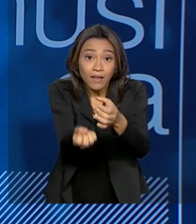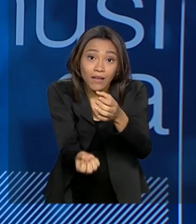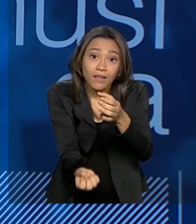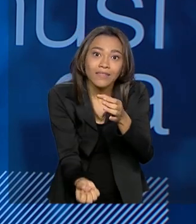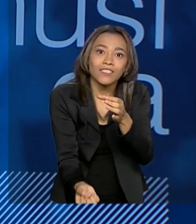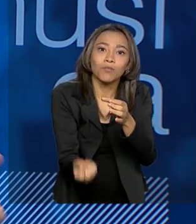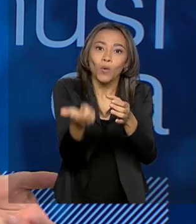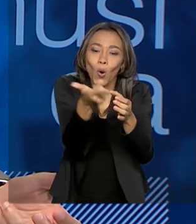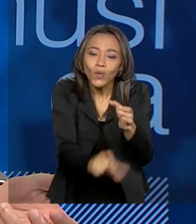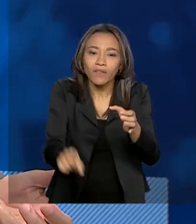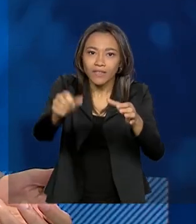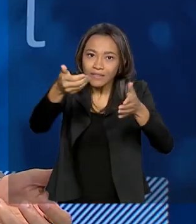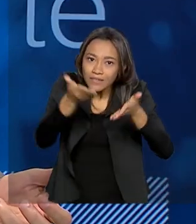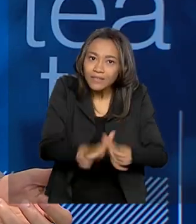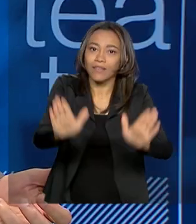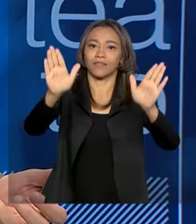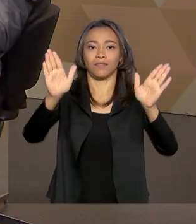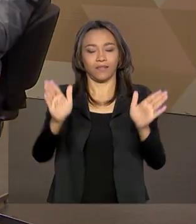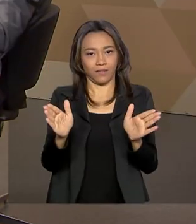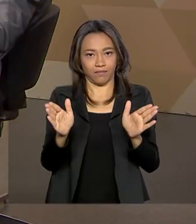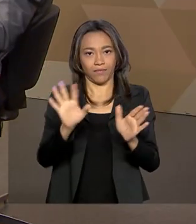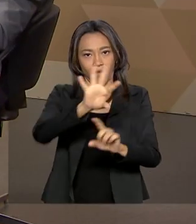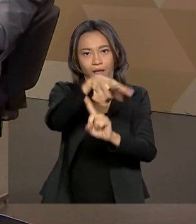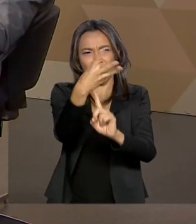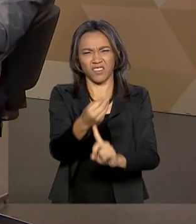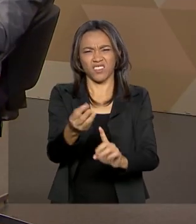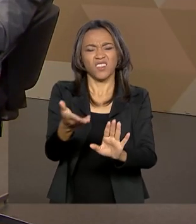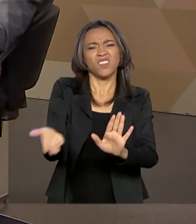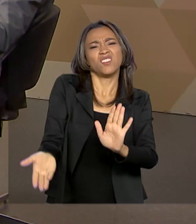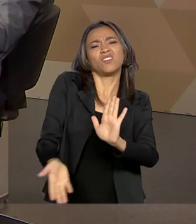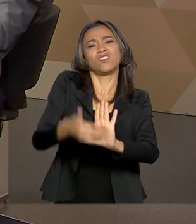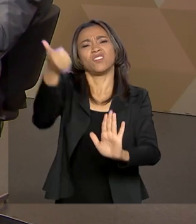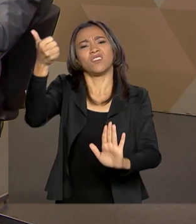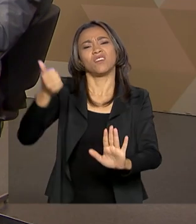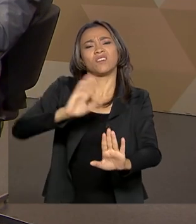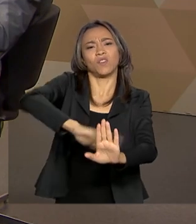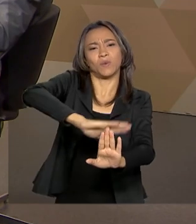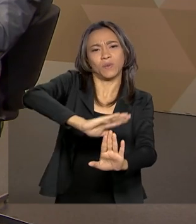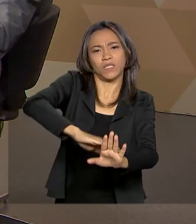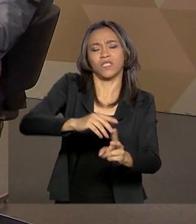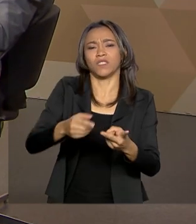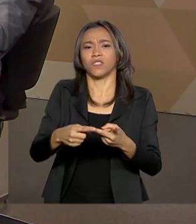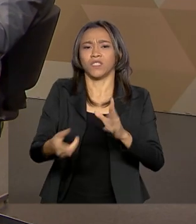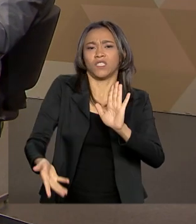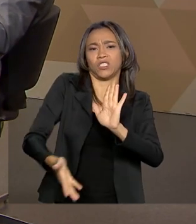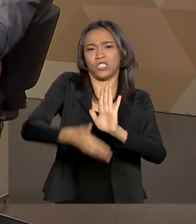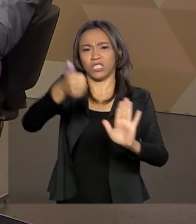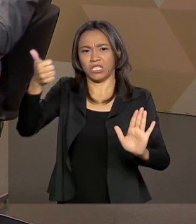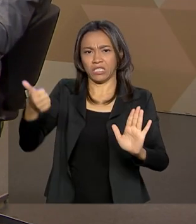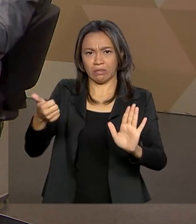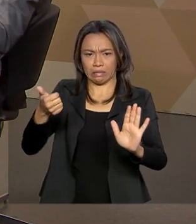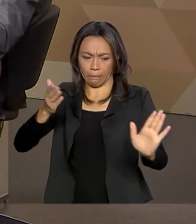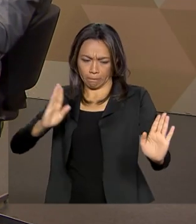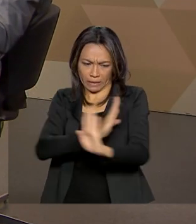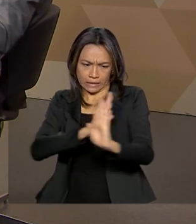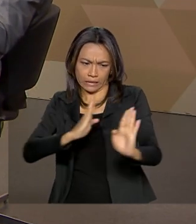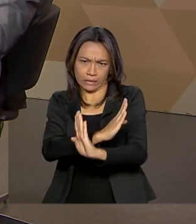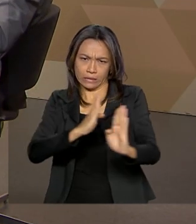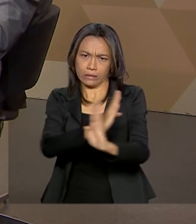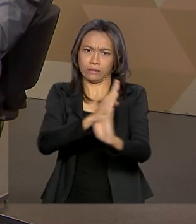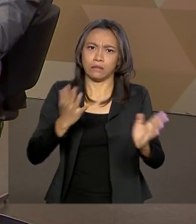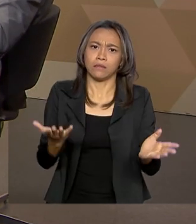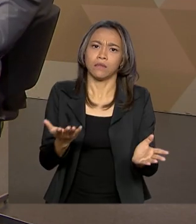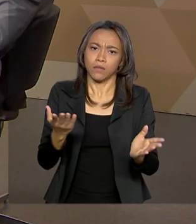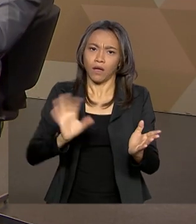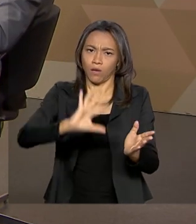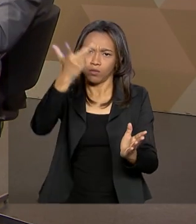livres dessas amarras ideológicas, livres dessa censura que aconteceu, dessa perseguição a vozes dissonantes que